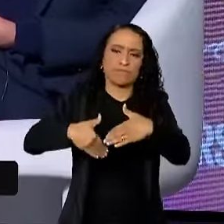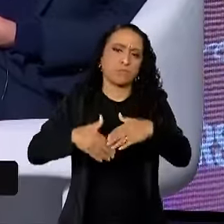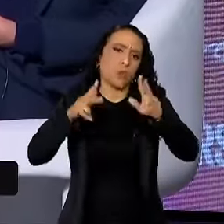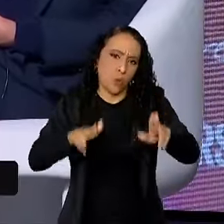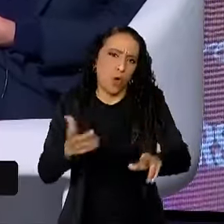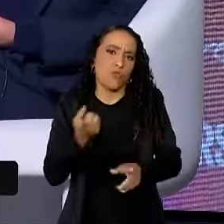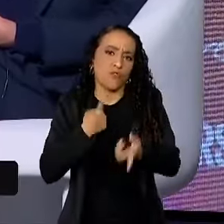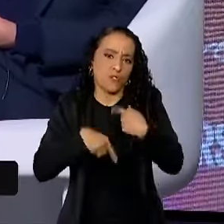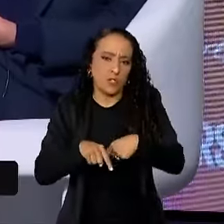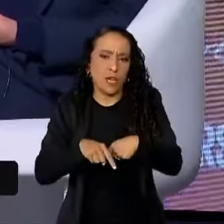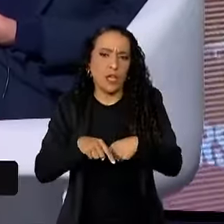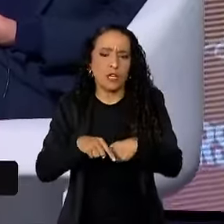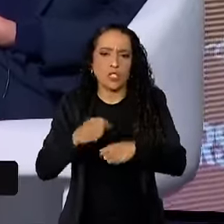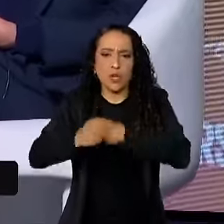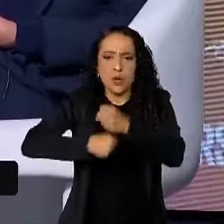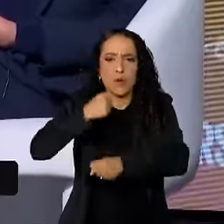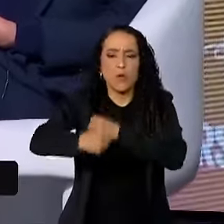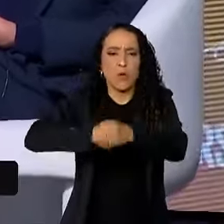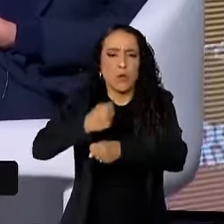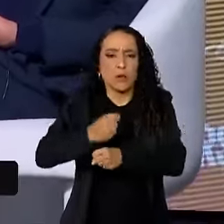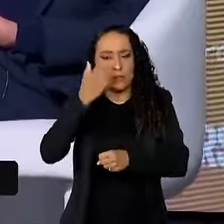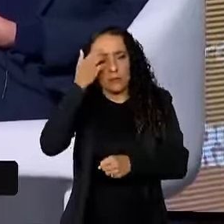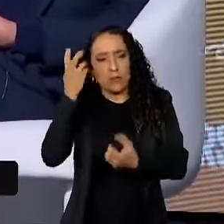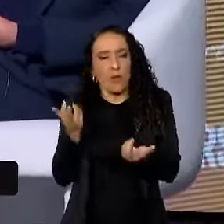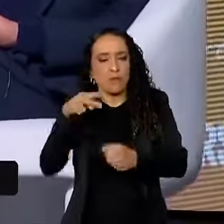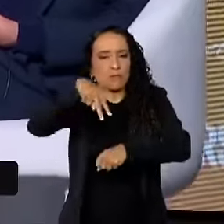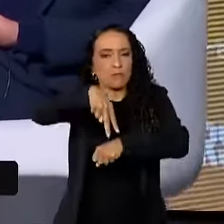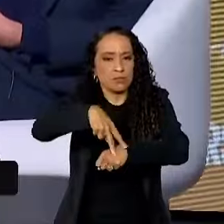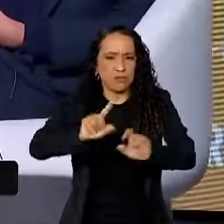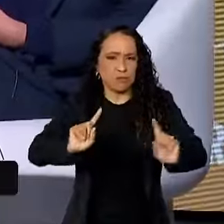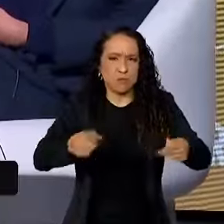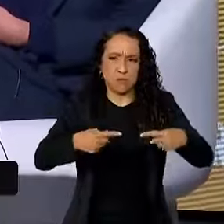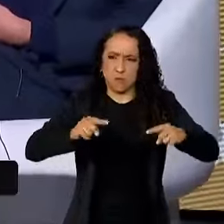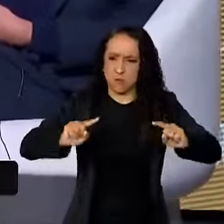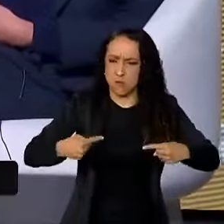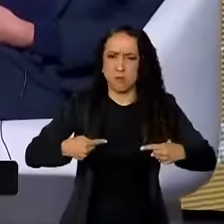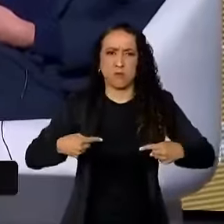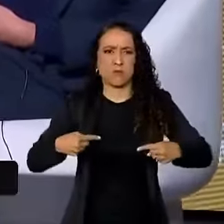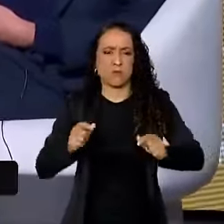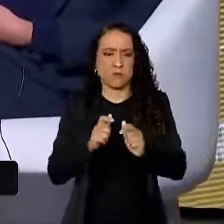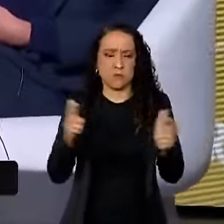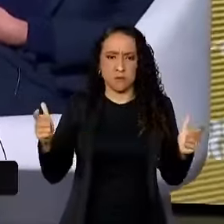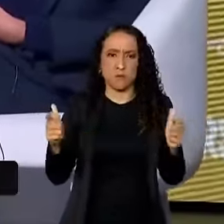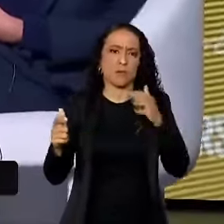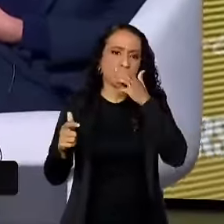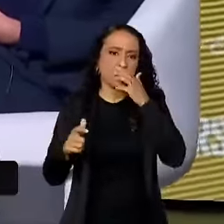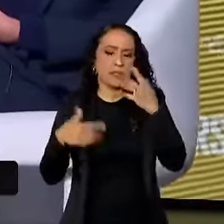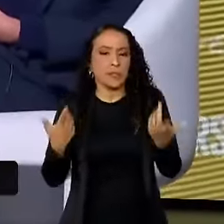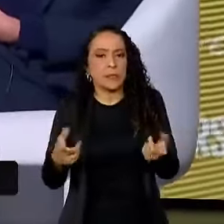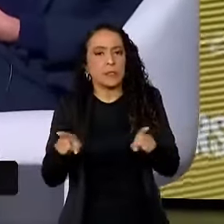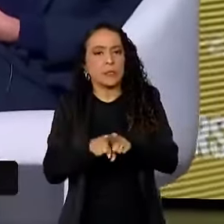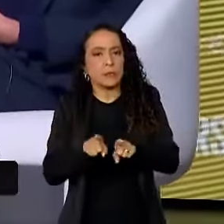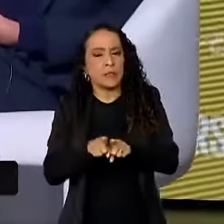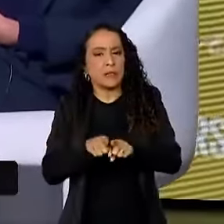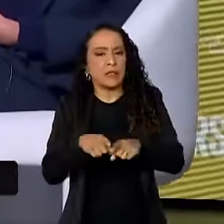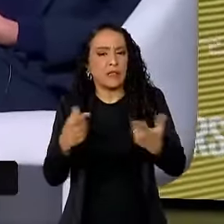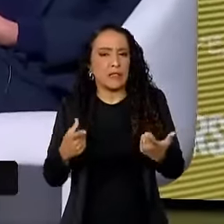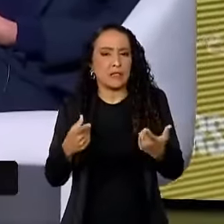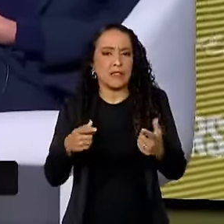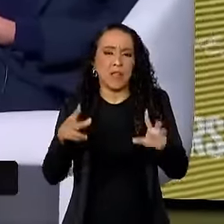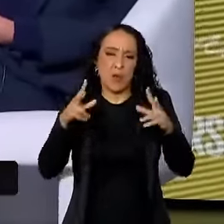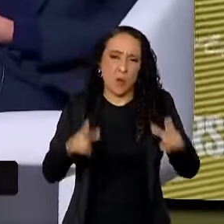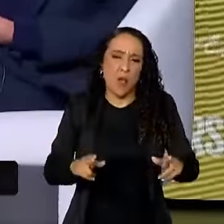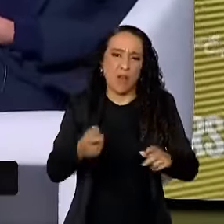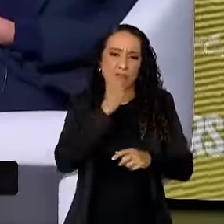que a gente quer nos próximos anos, quando a gente enfrenta desafios enormes, inclusive custo da guerra da Ucrânia,